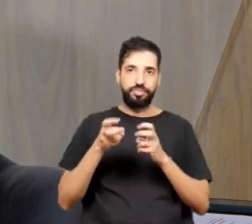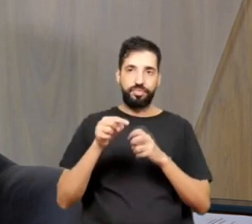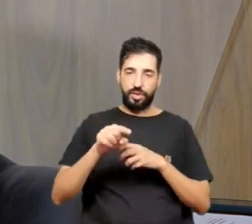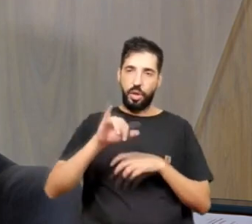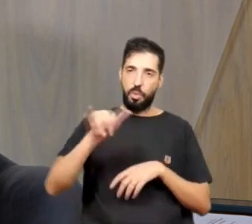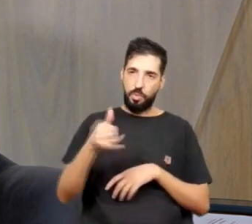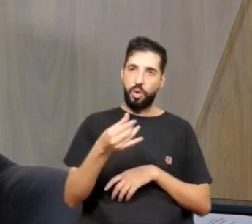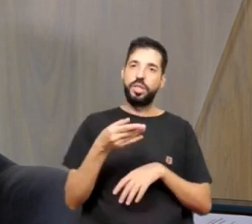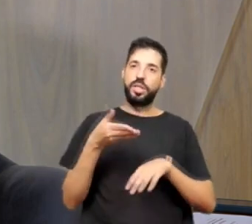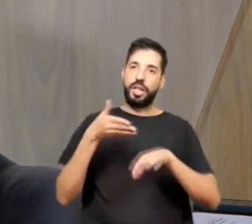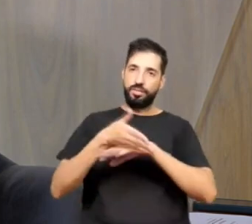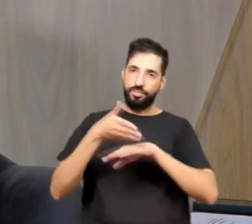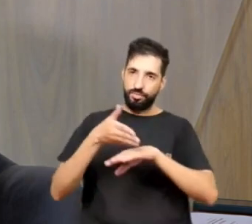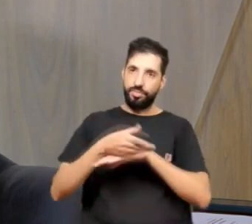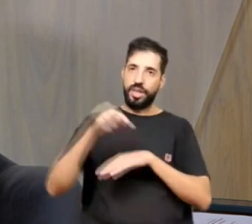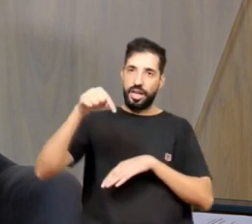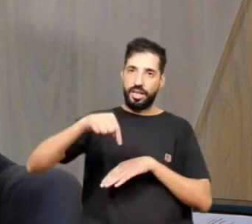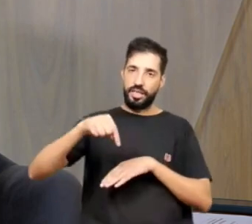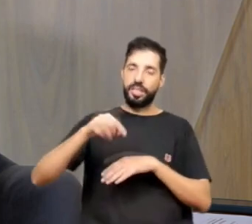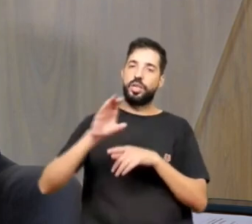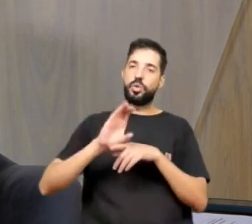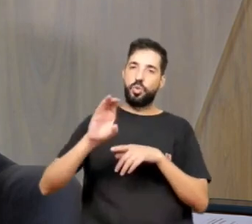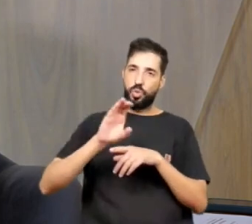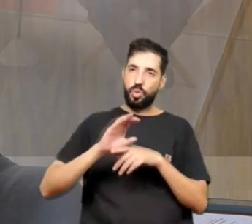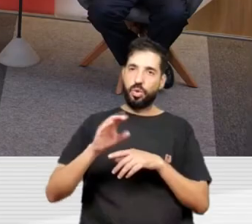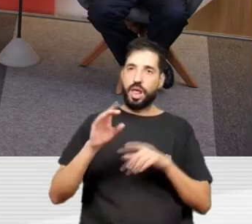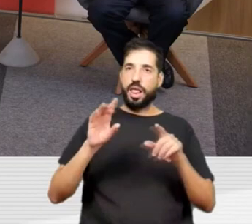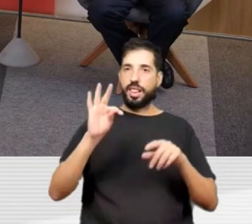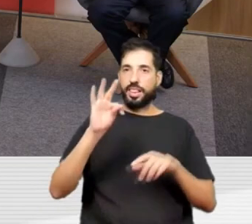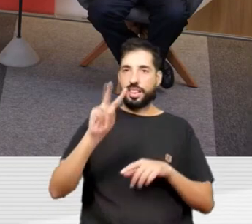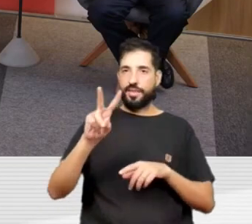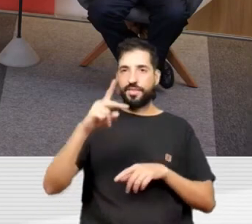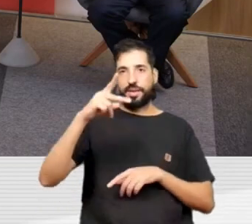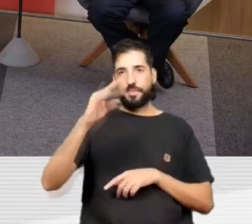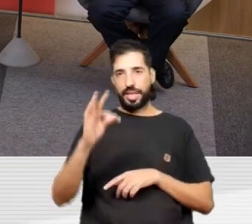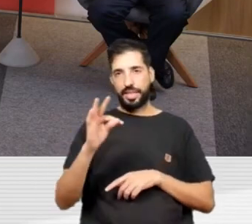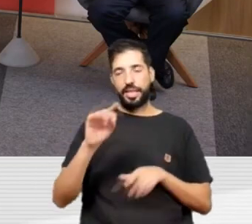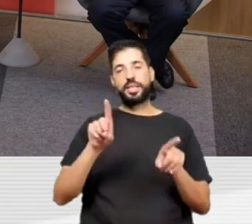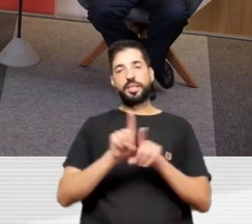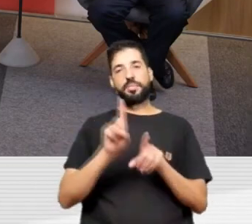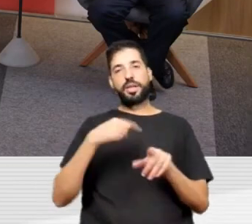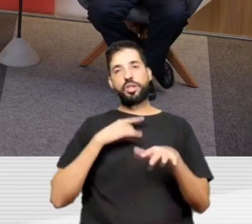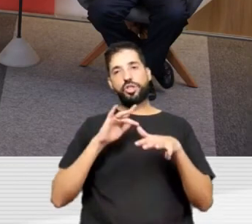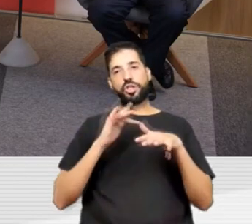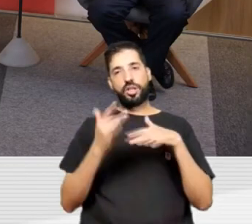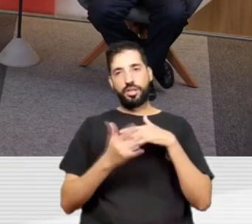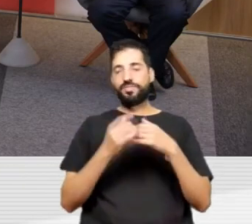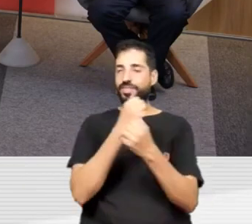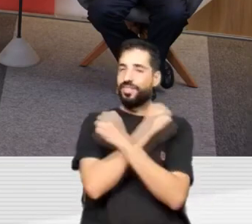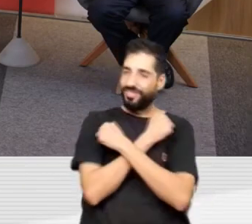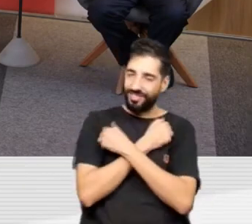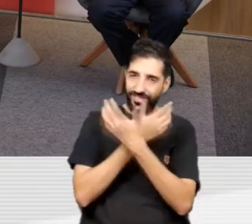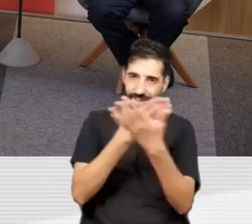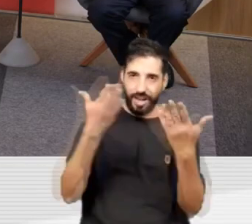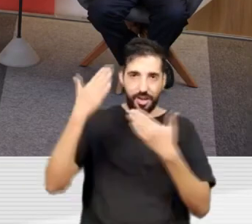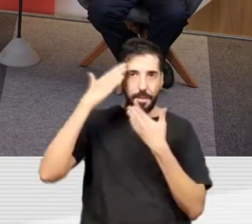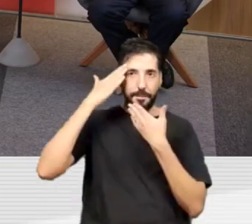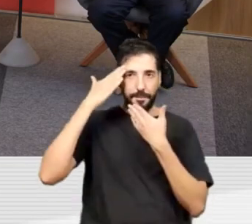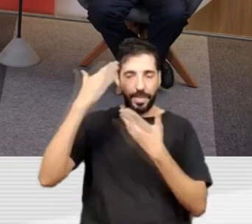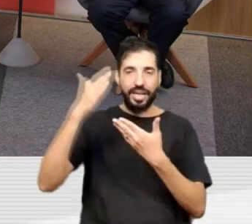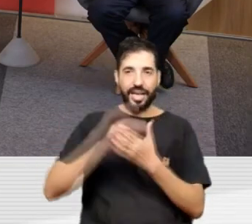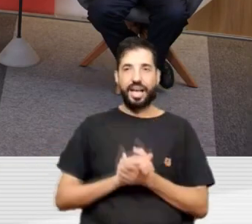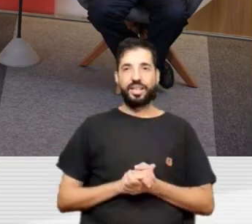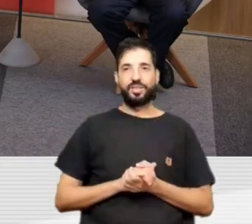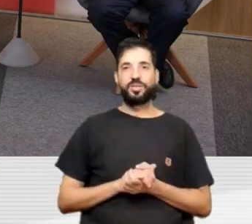através da TVPT e das nossas redes. Valeu, forte abraço. Obrigado, Pimenta. Pimenta sempre a gente